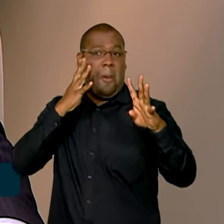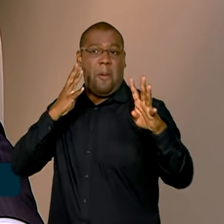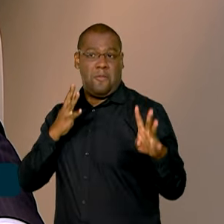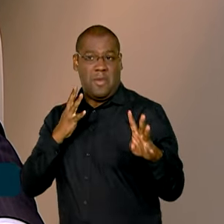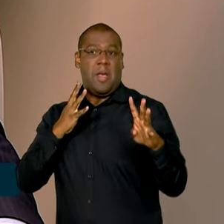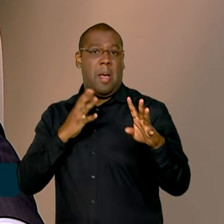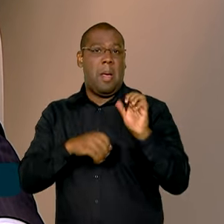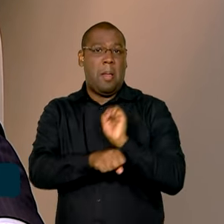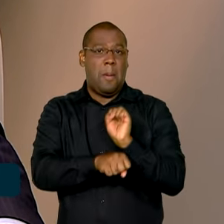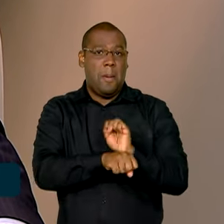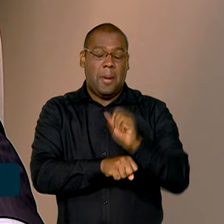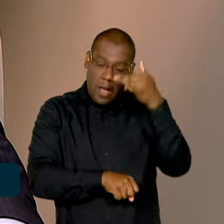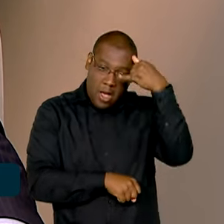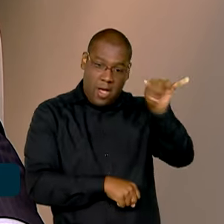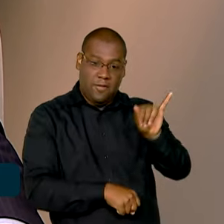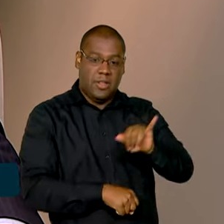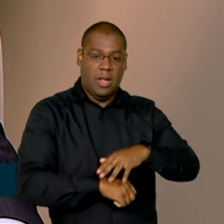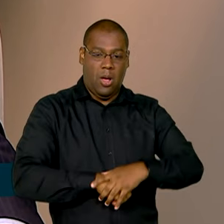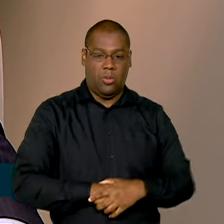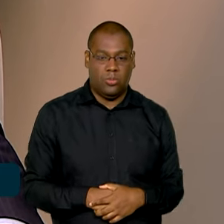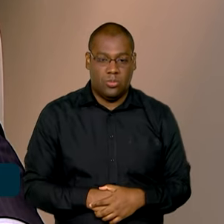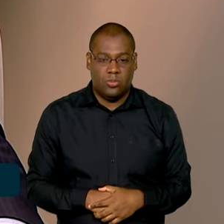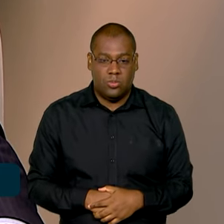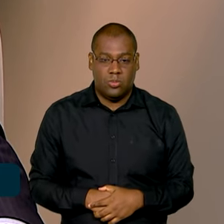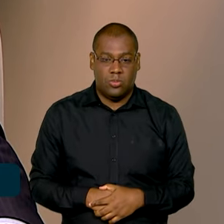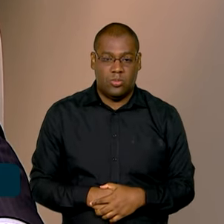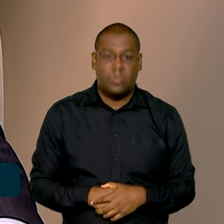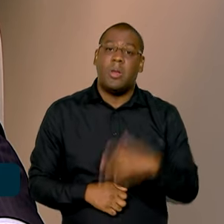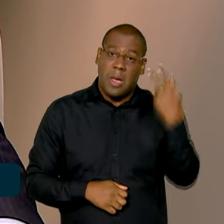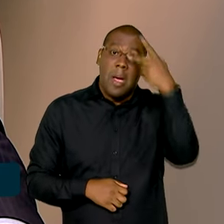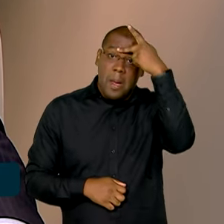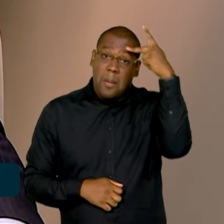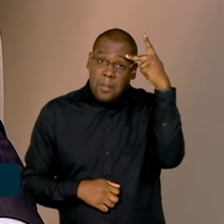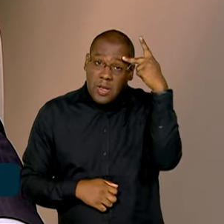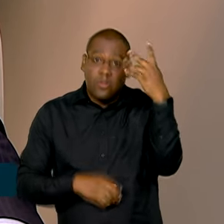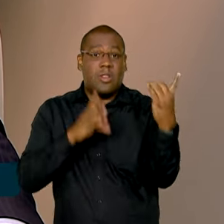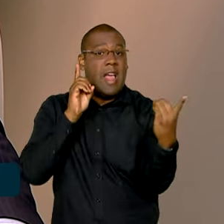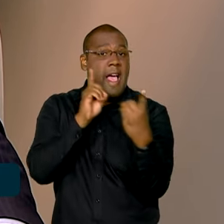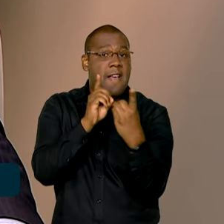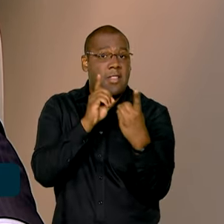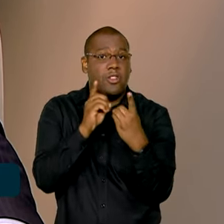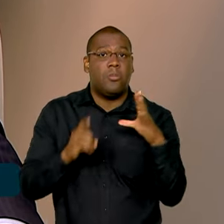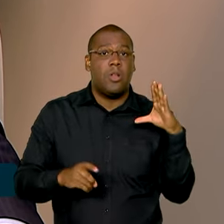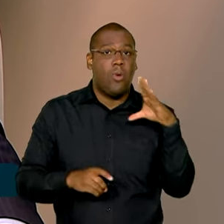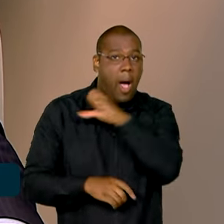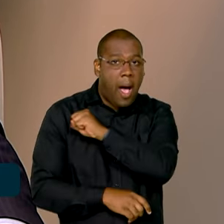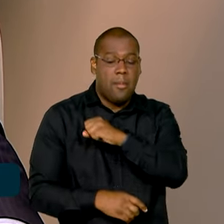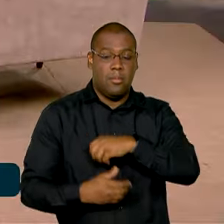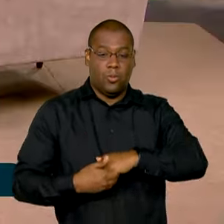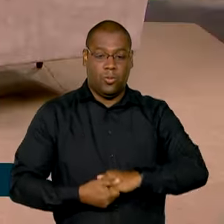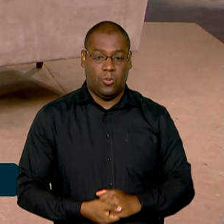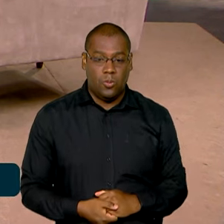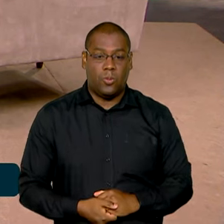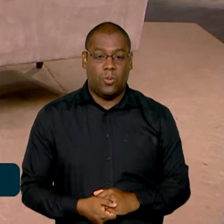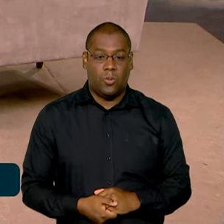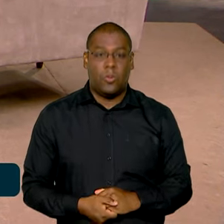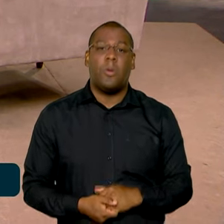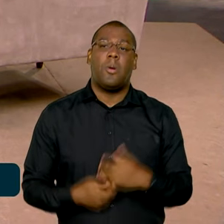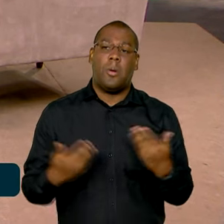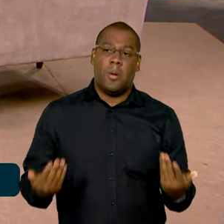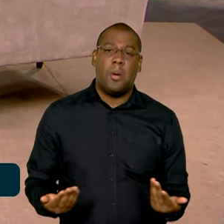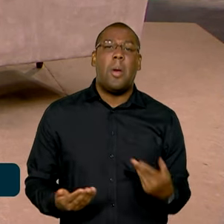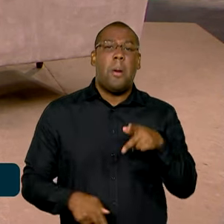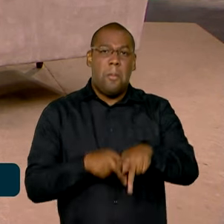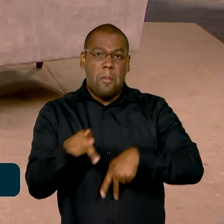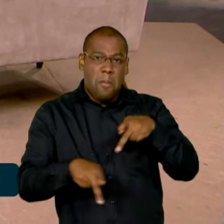né? Quando é a média, tem pessoas com muito pouco tempo sendo atendidas e algumas com pouco mais. A pessoa me equilibrar melhor a isso porque os brasileiros de qualquer estado, do